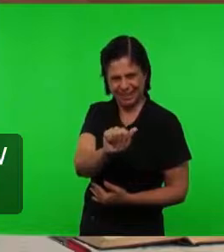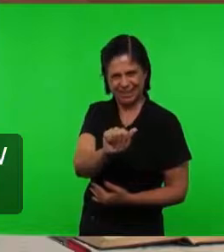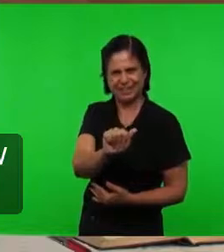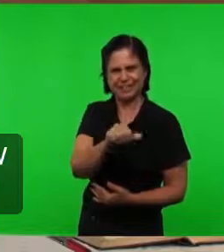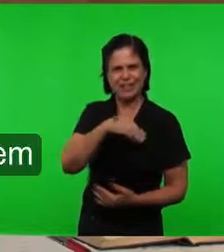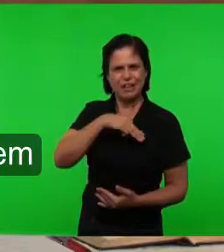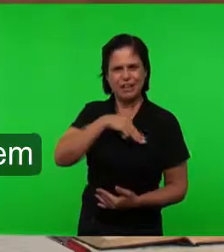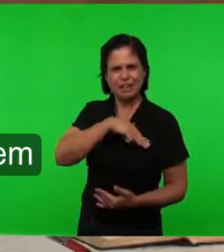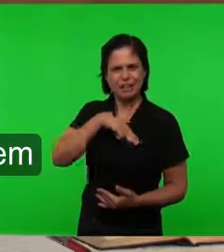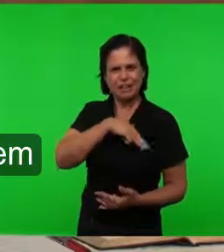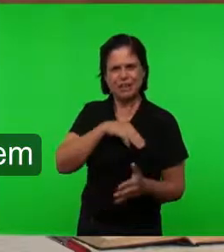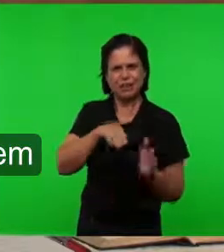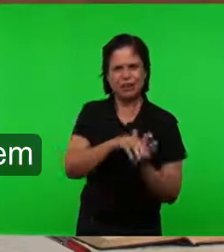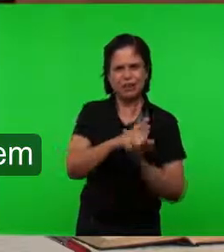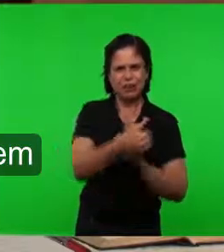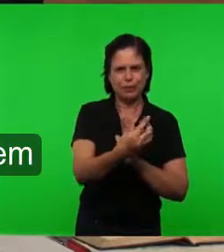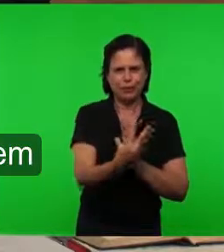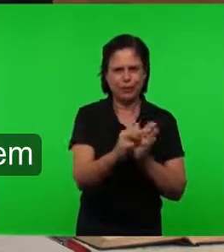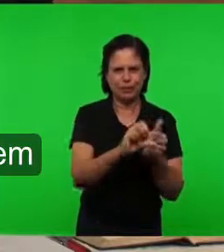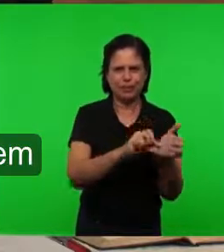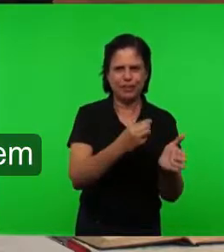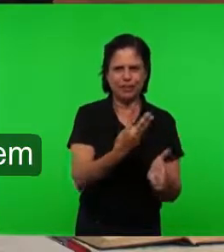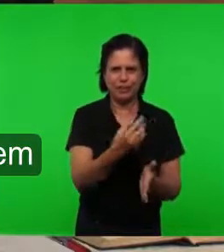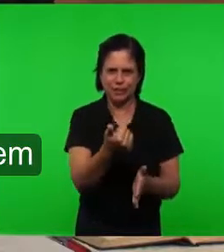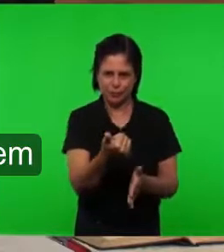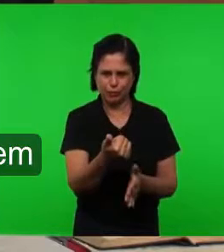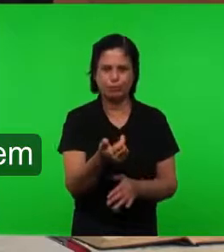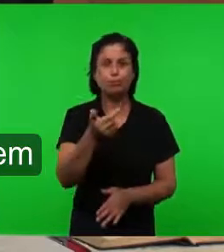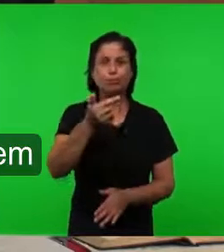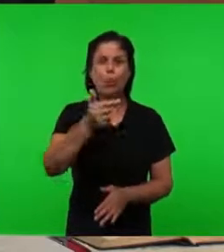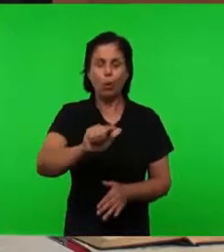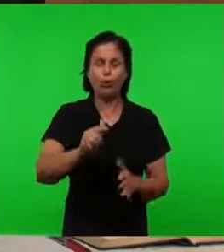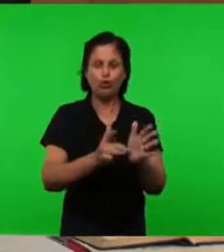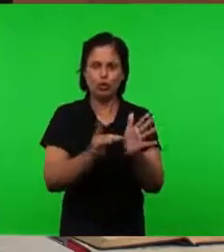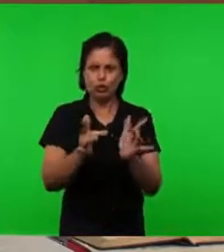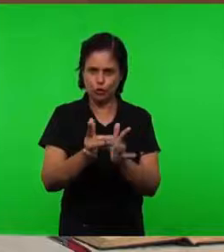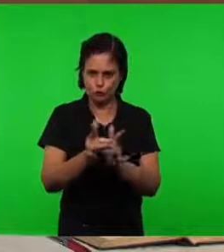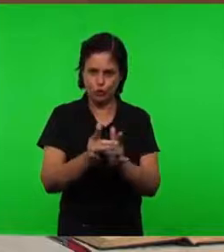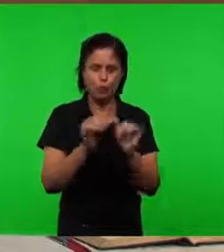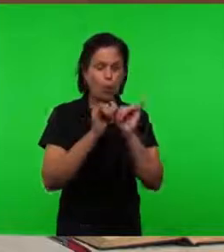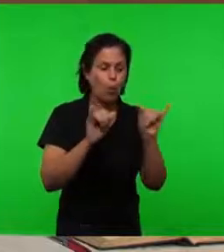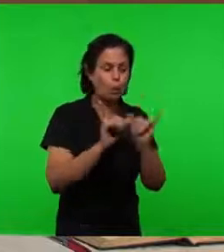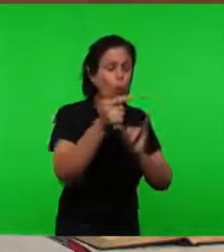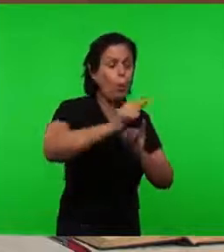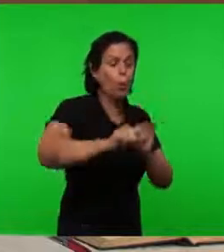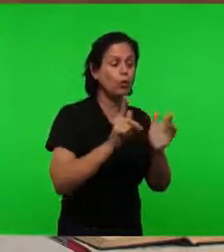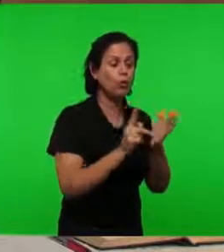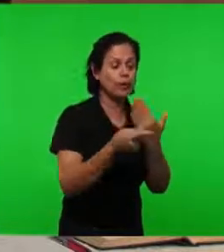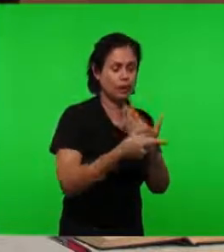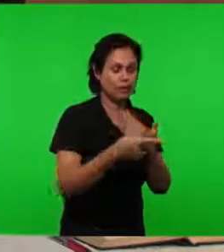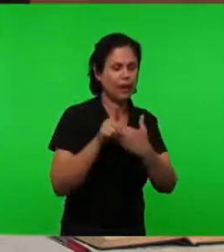Verso 31 Que diz assim Outra parábola Jesus lhes propôs Dizendo O reino dos céus É